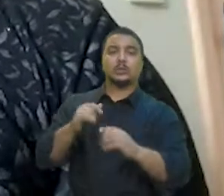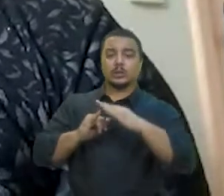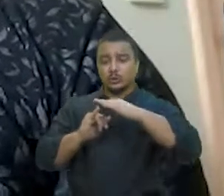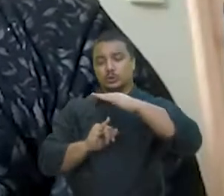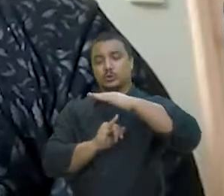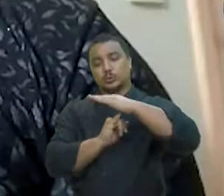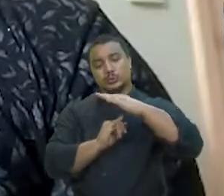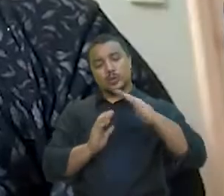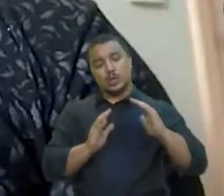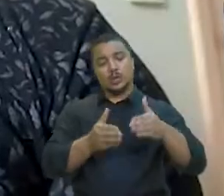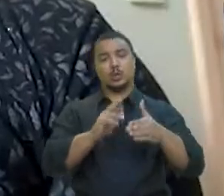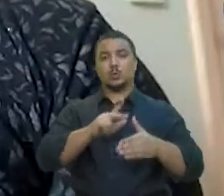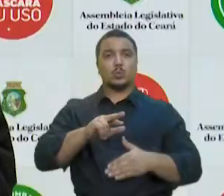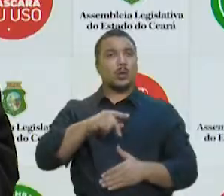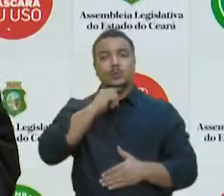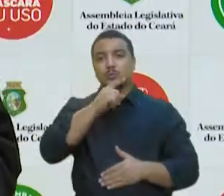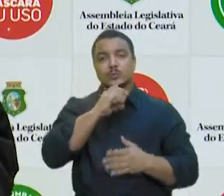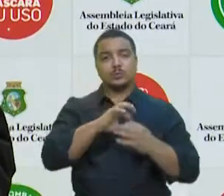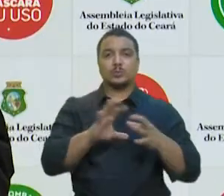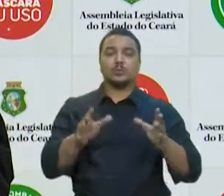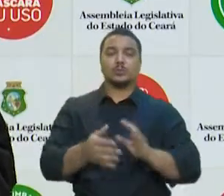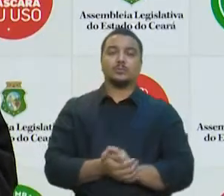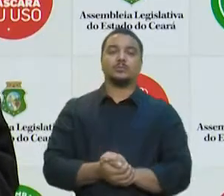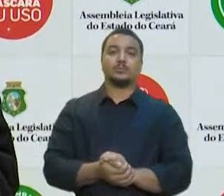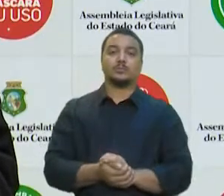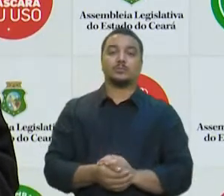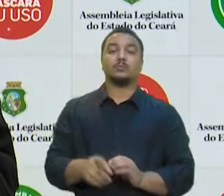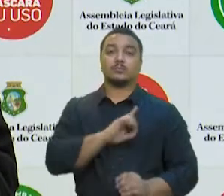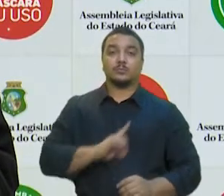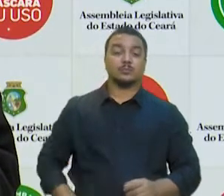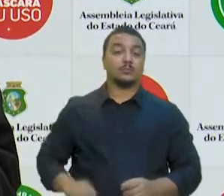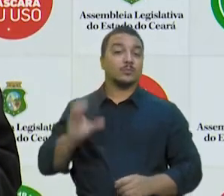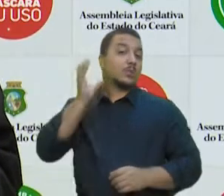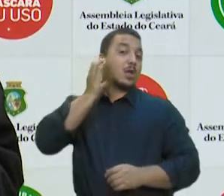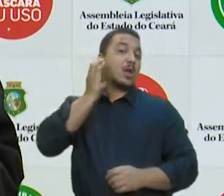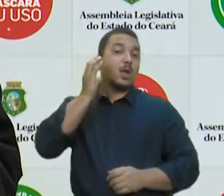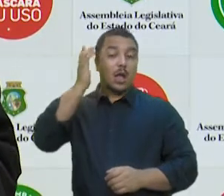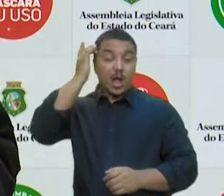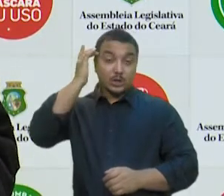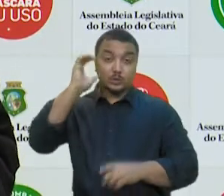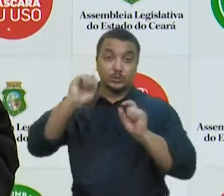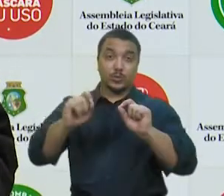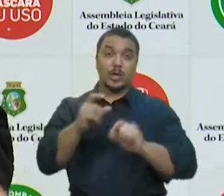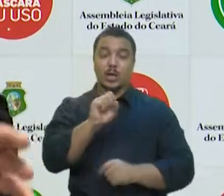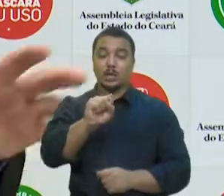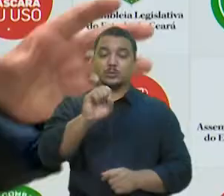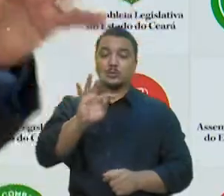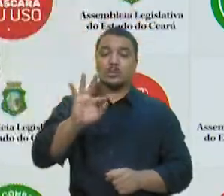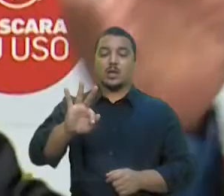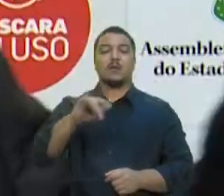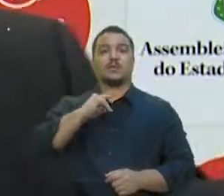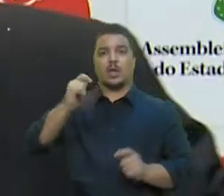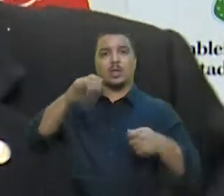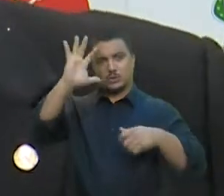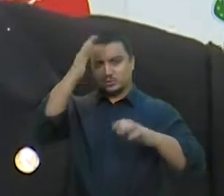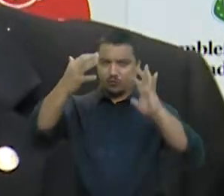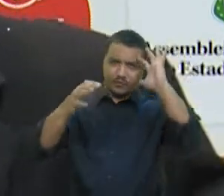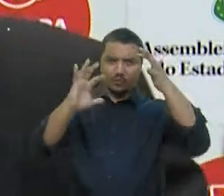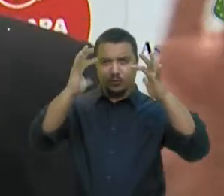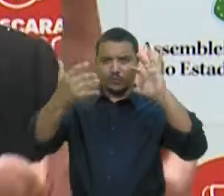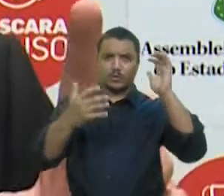não o deixaram governar. Para o deputado delegado Cavalcante, o STF tem tomado decisões erradas ao dar